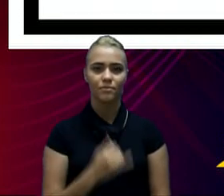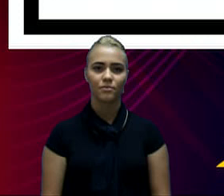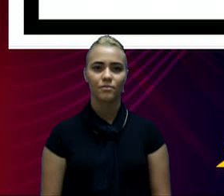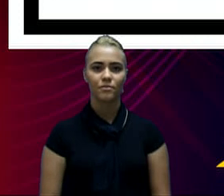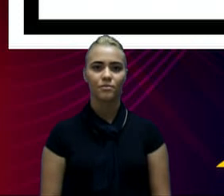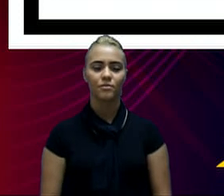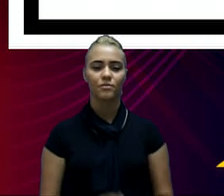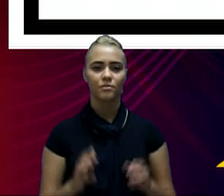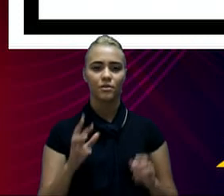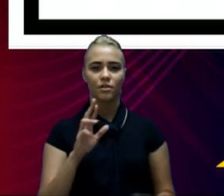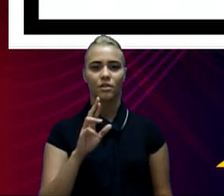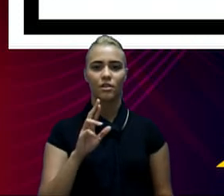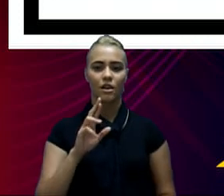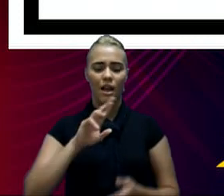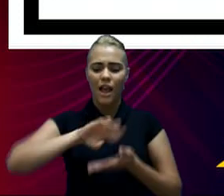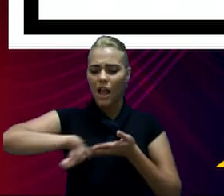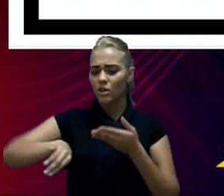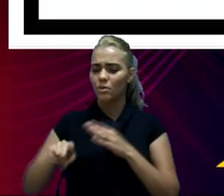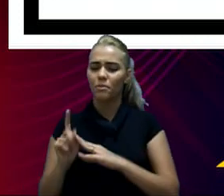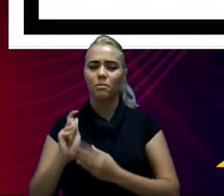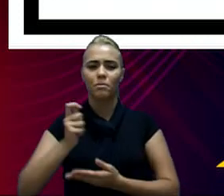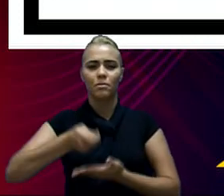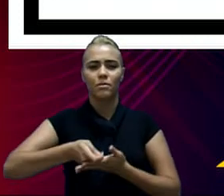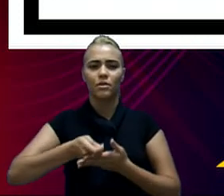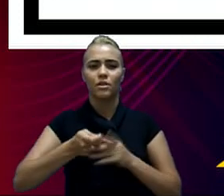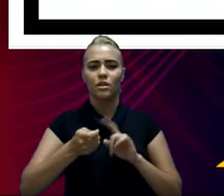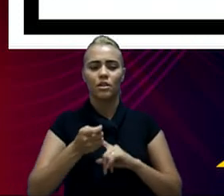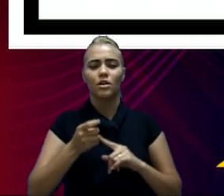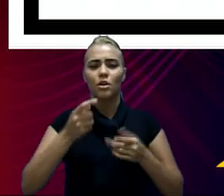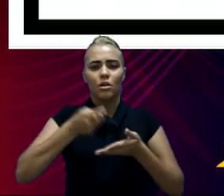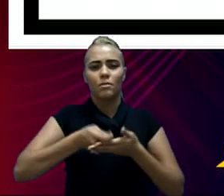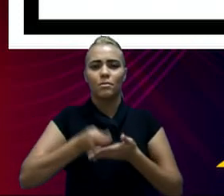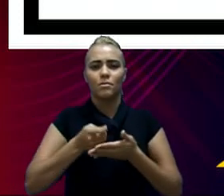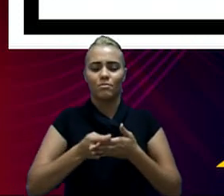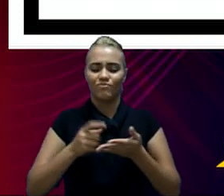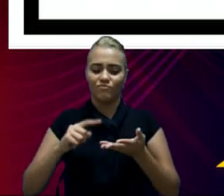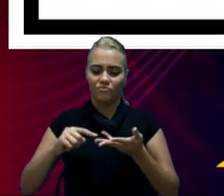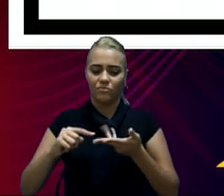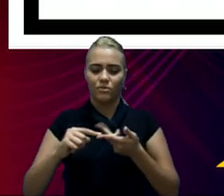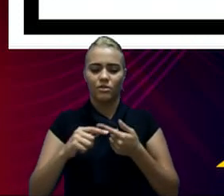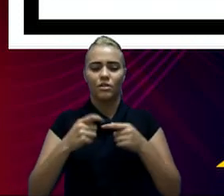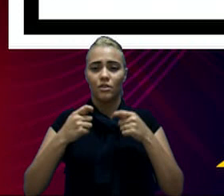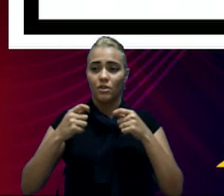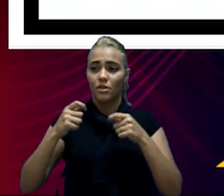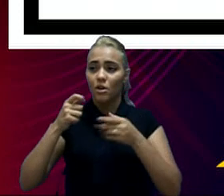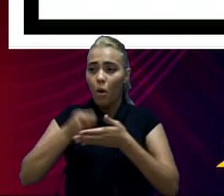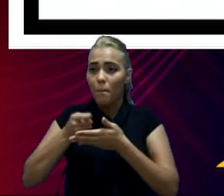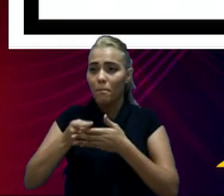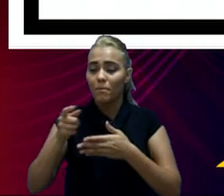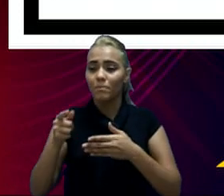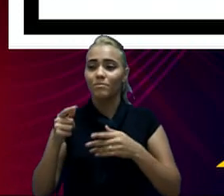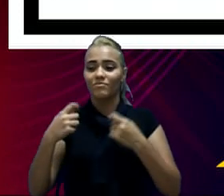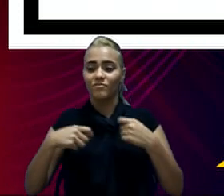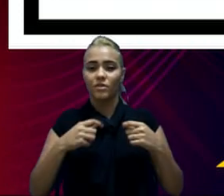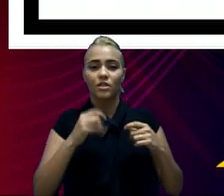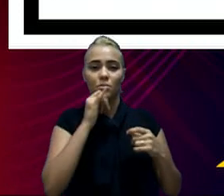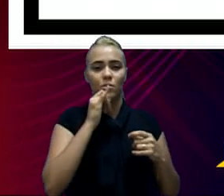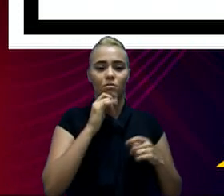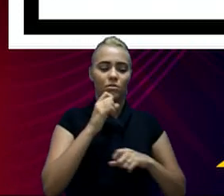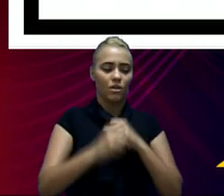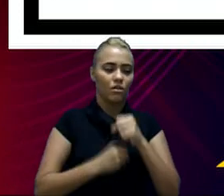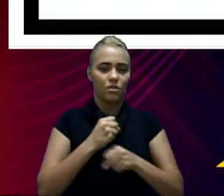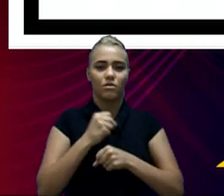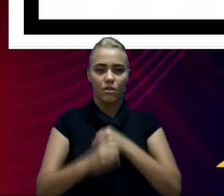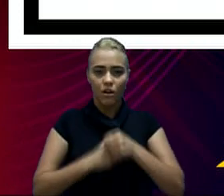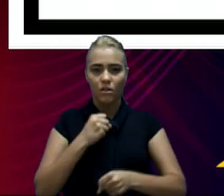Então, o resto a pagar nada mais é do que as obrigações pendentes de pagamento que se passa de um exercício para o outro.